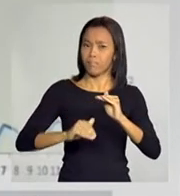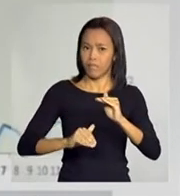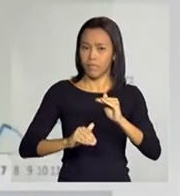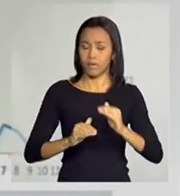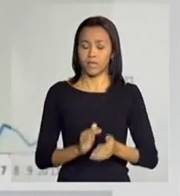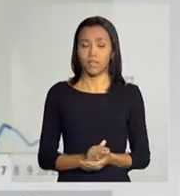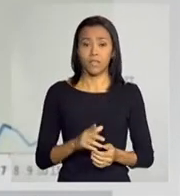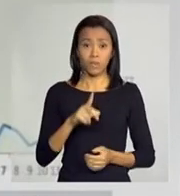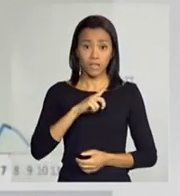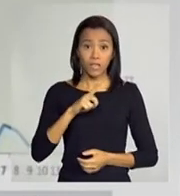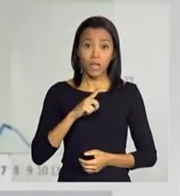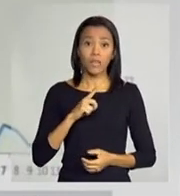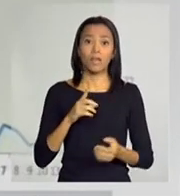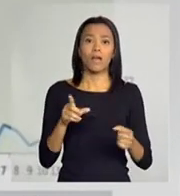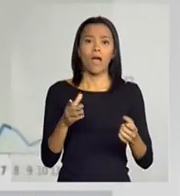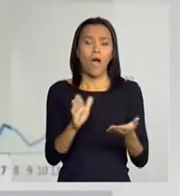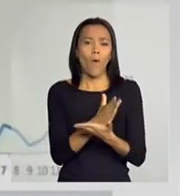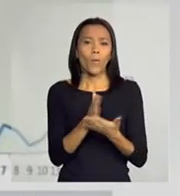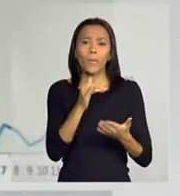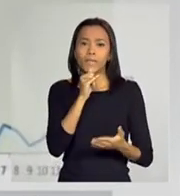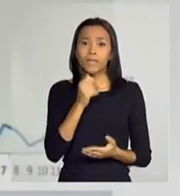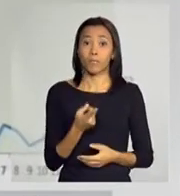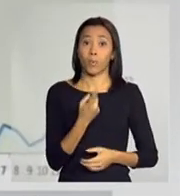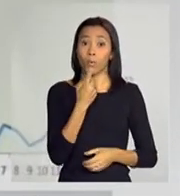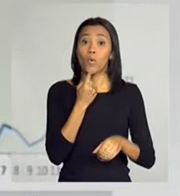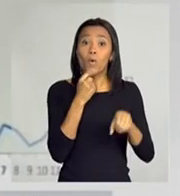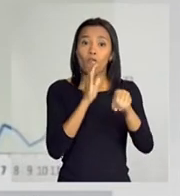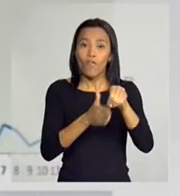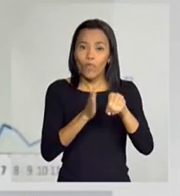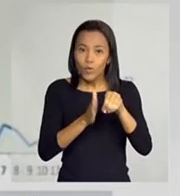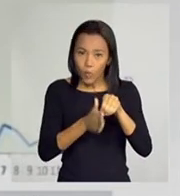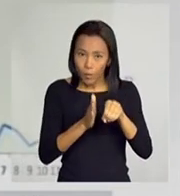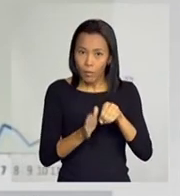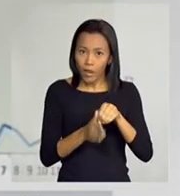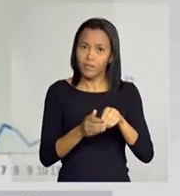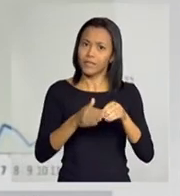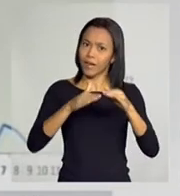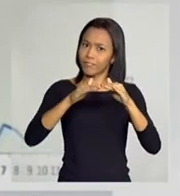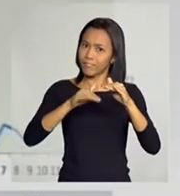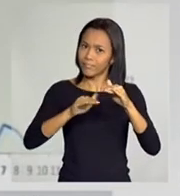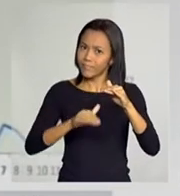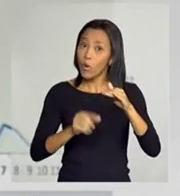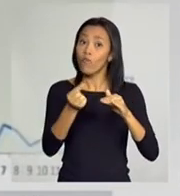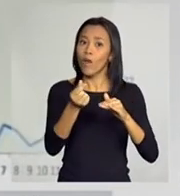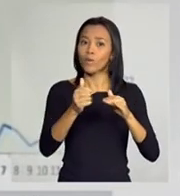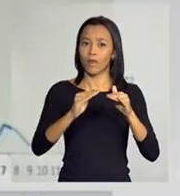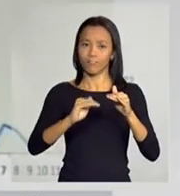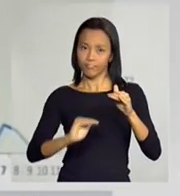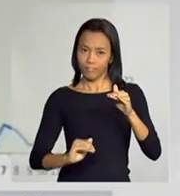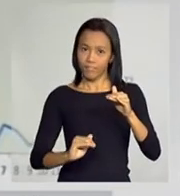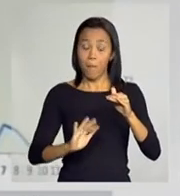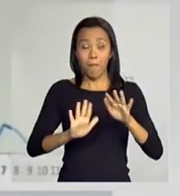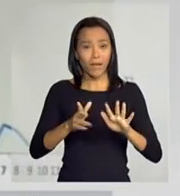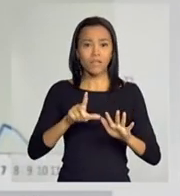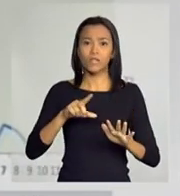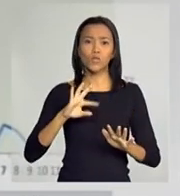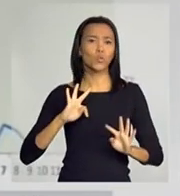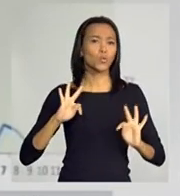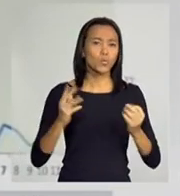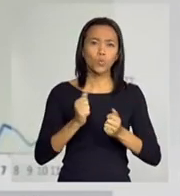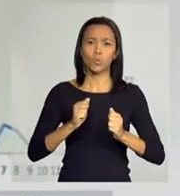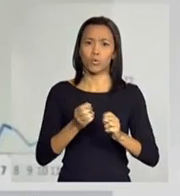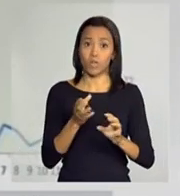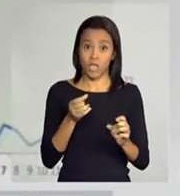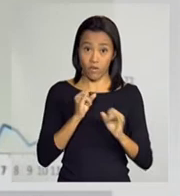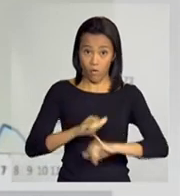Existe alguma evidência que o preço de tomate estaria caindo, embora a gente não tenha ainda todos os dados aí bem claros,